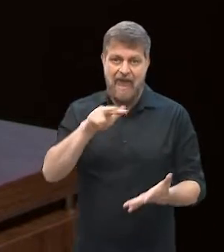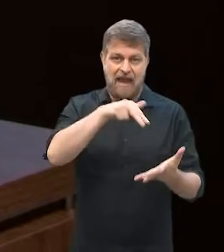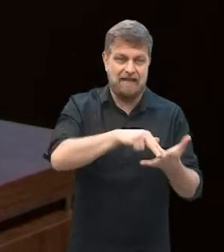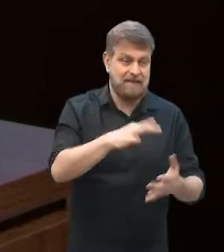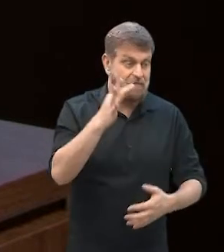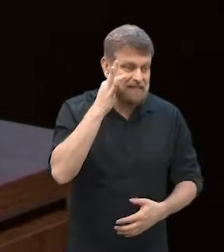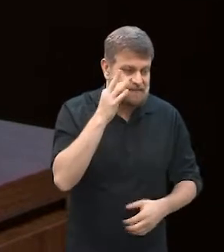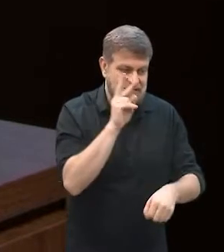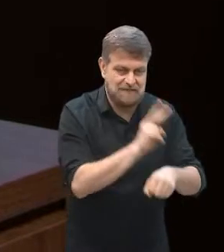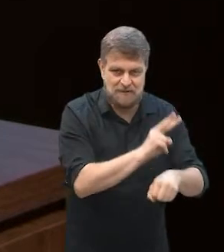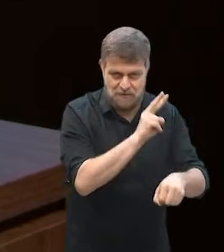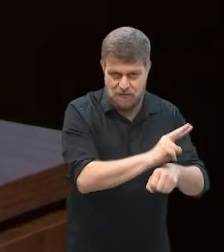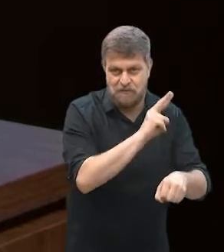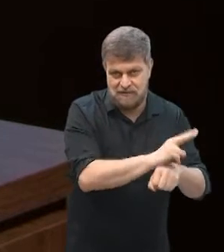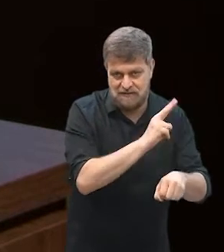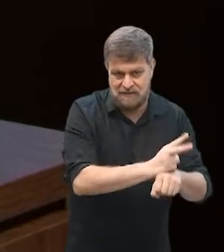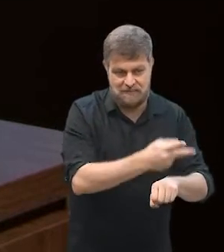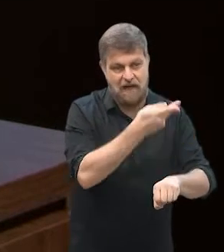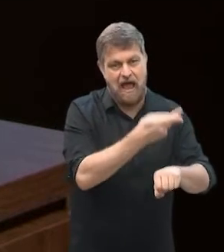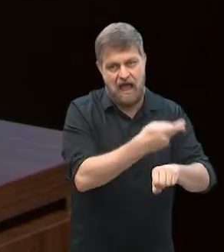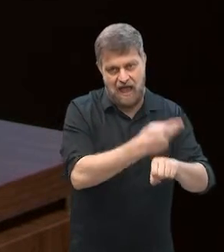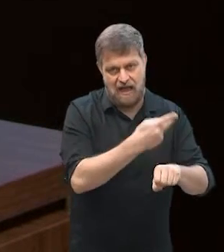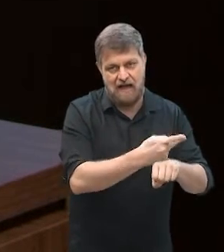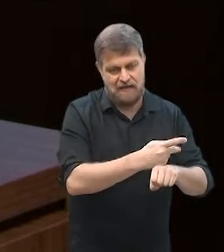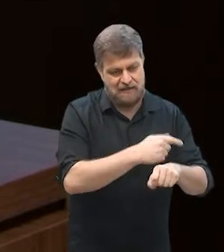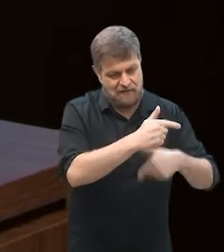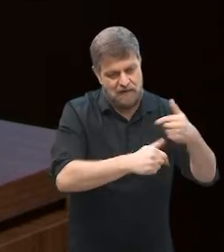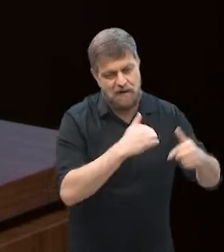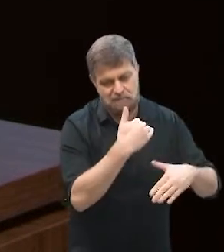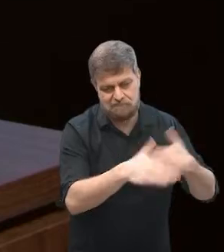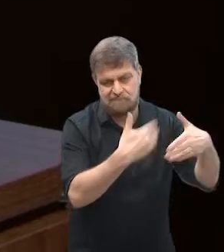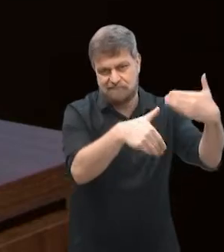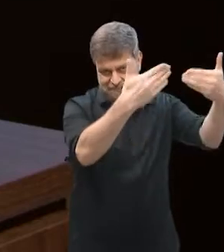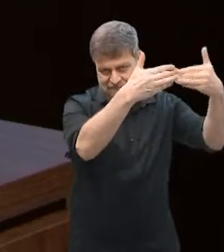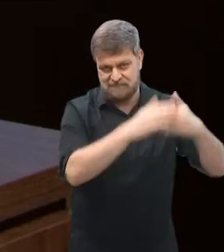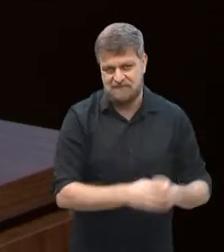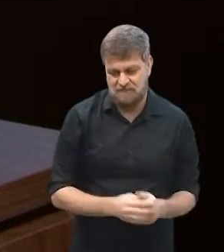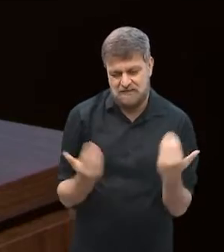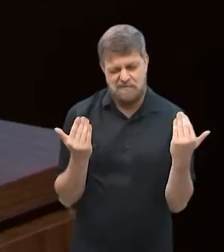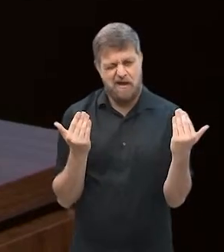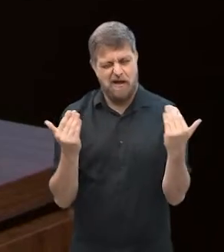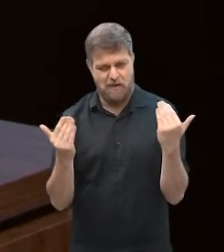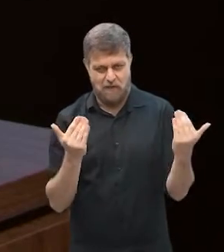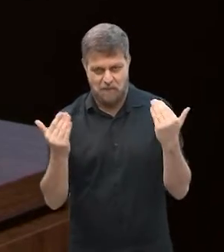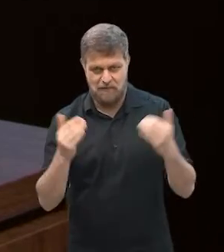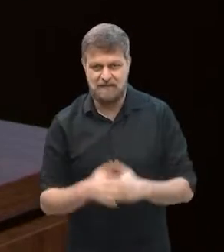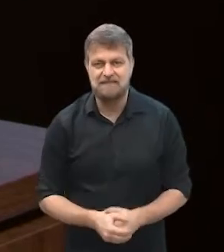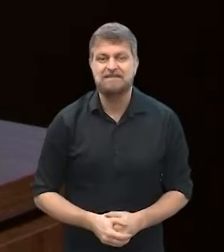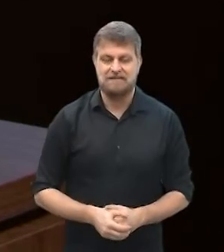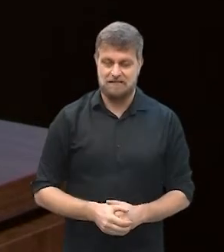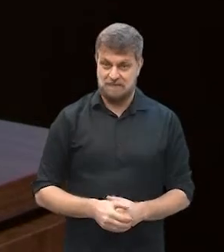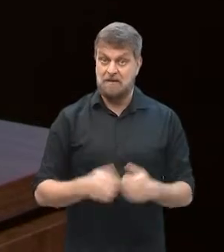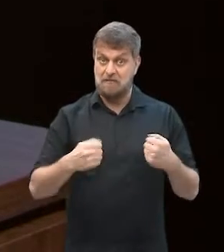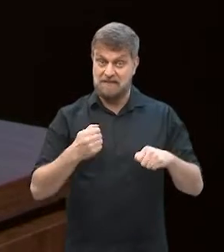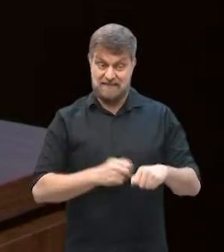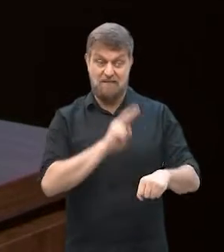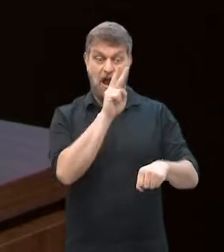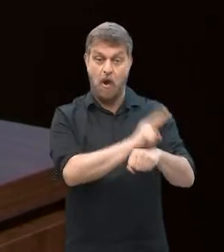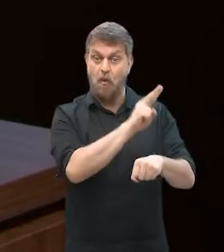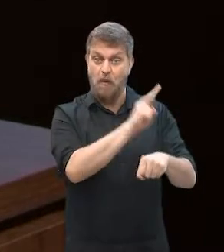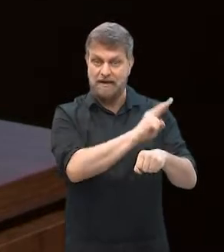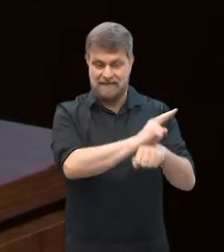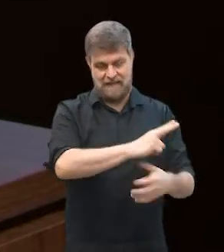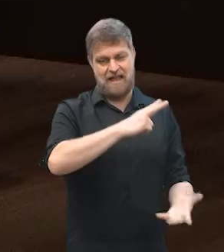o gado engorda se o dono estiver ali dando uma olhada e cuidando do boi, como o pessoal